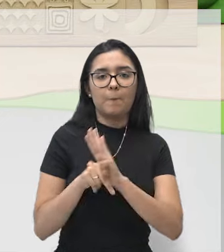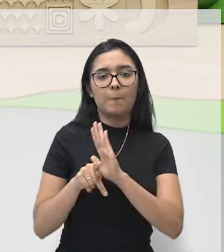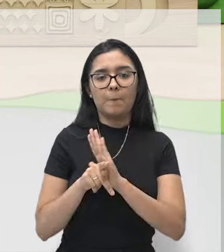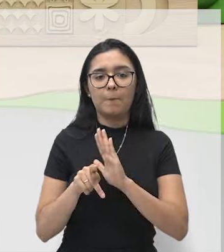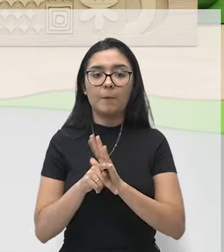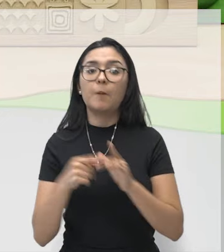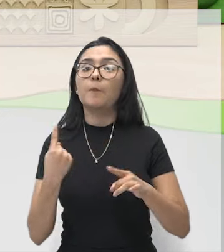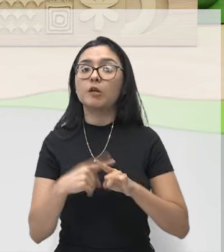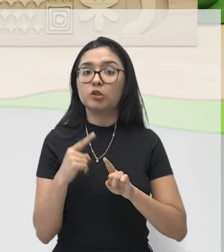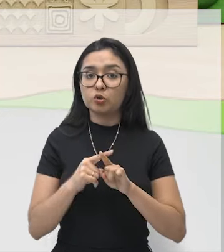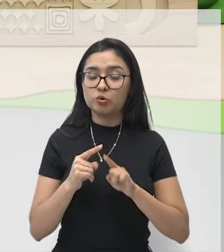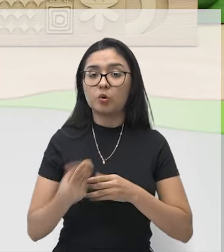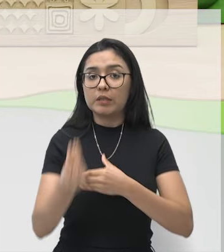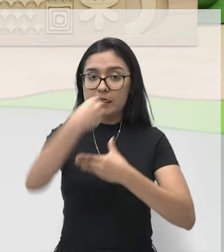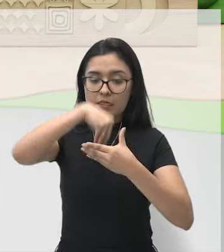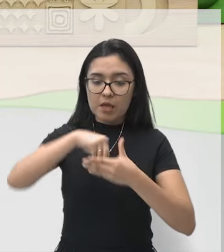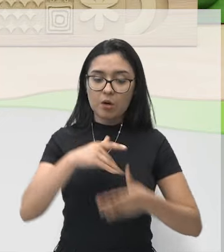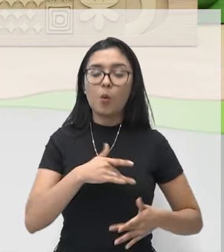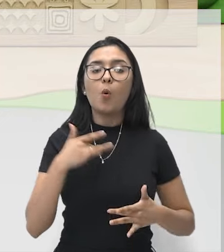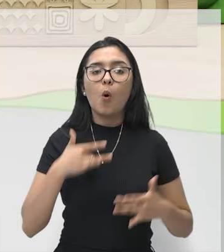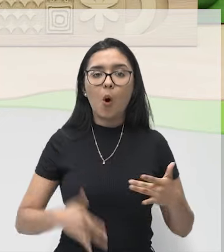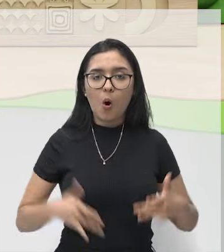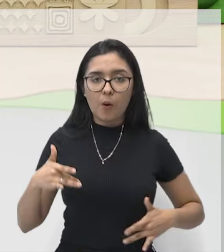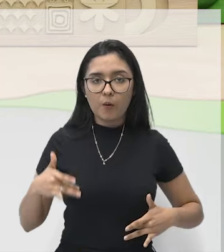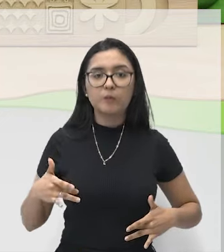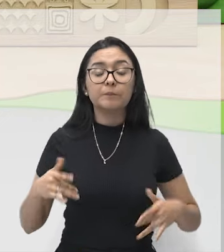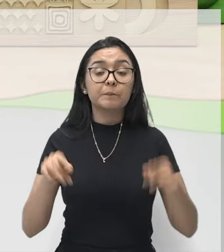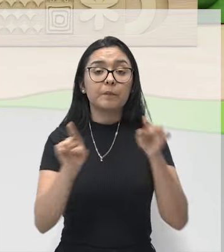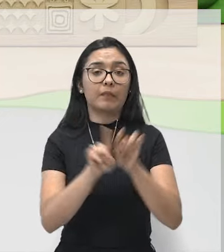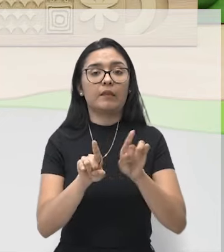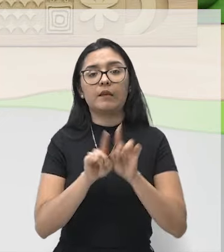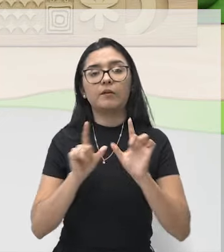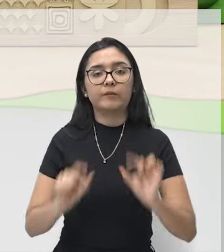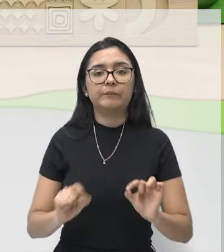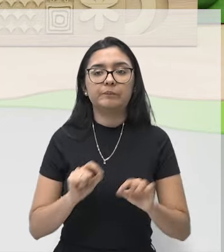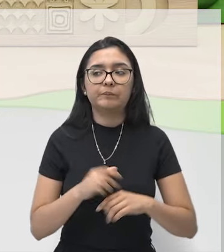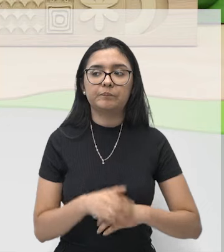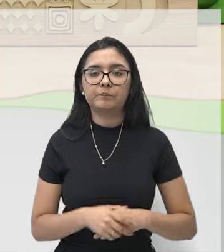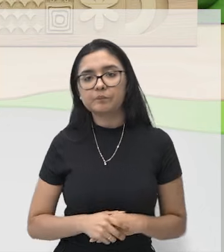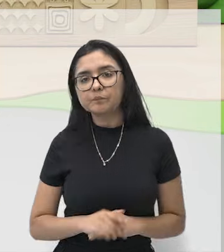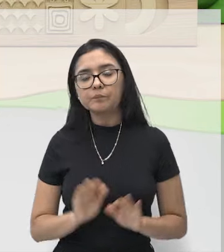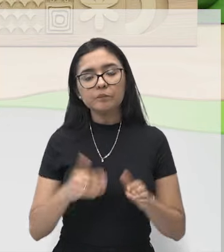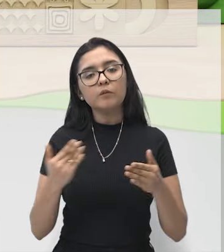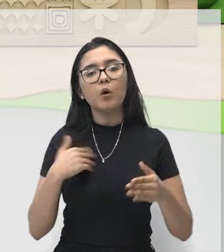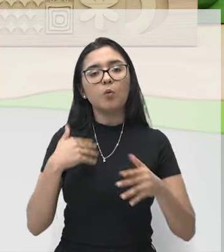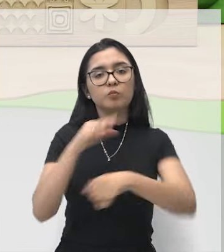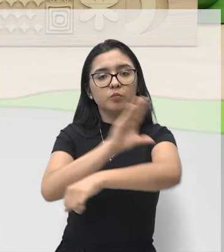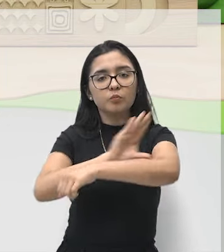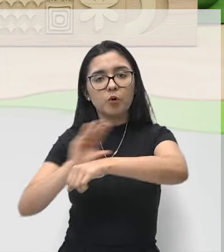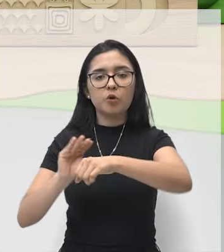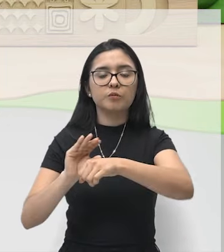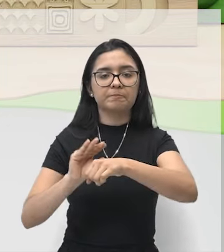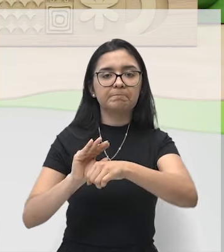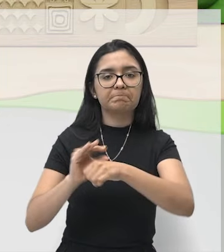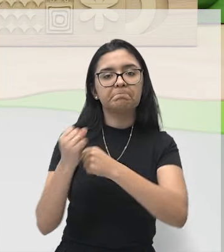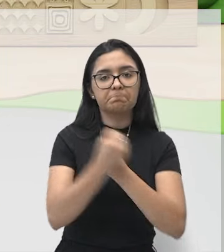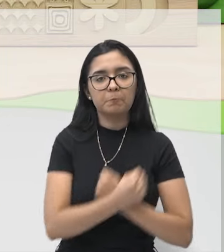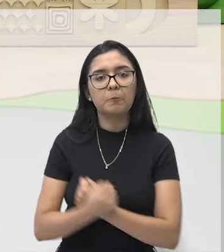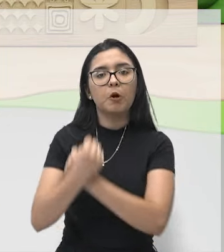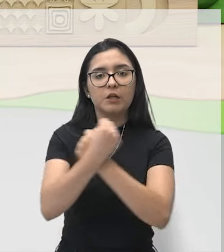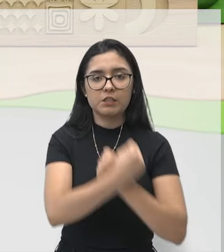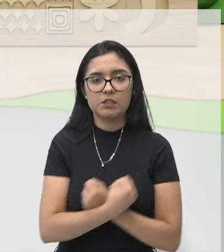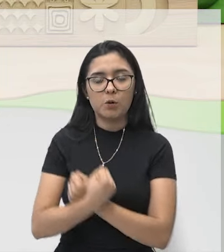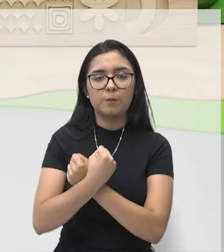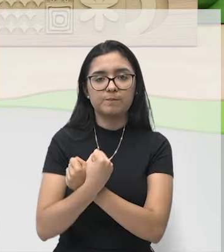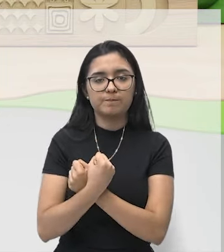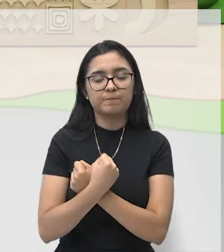porque os nossos órgãos vitais estão aqui. Então, ele, os nossos músculos, atuam também como